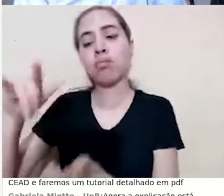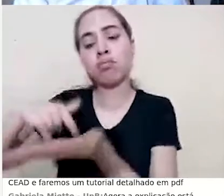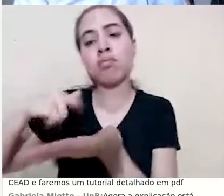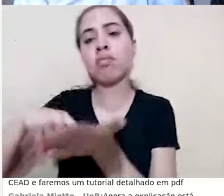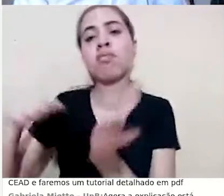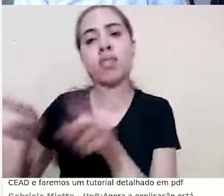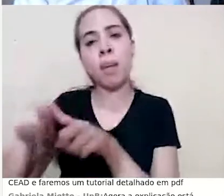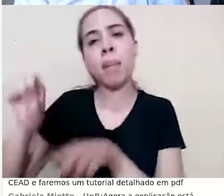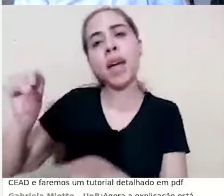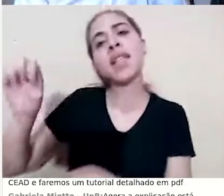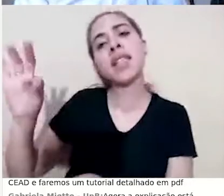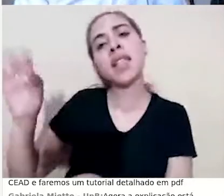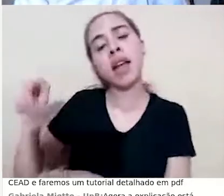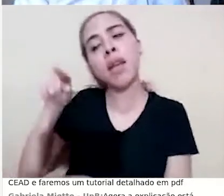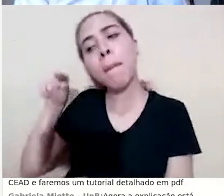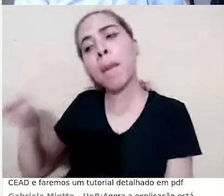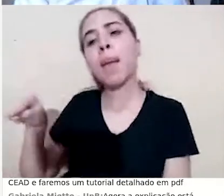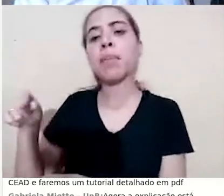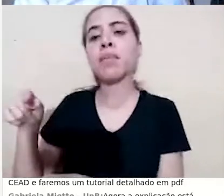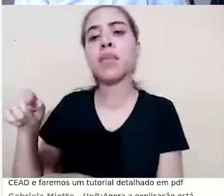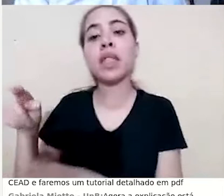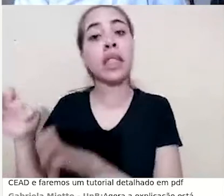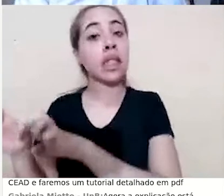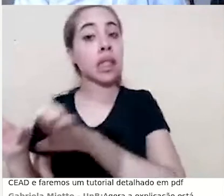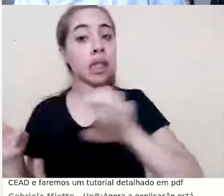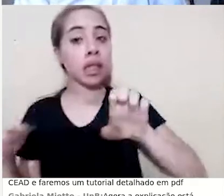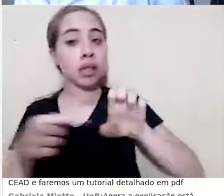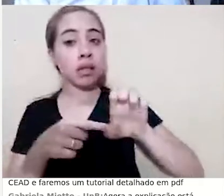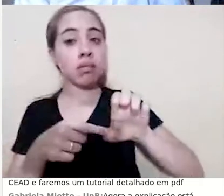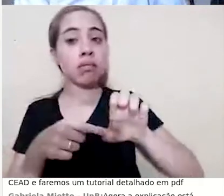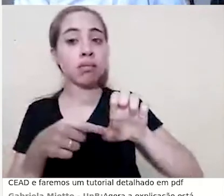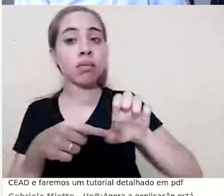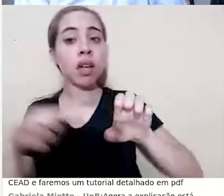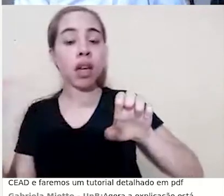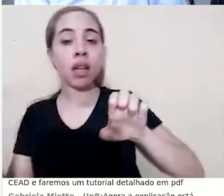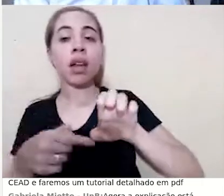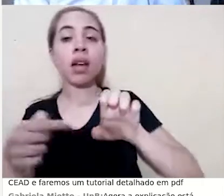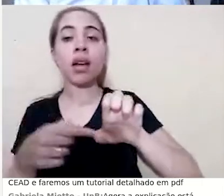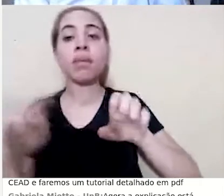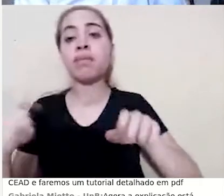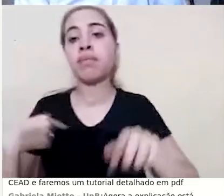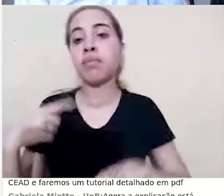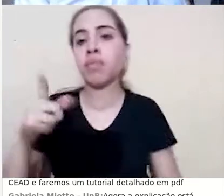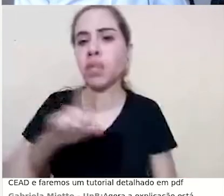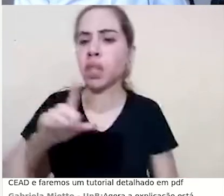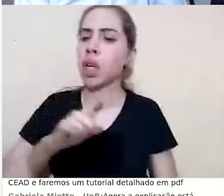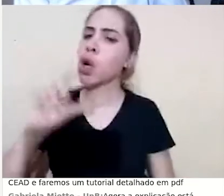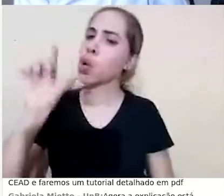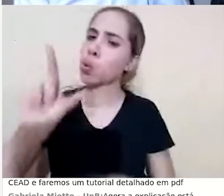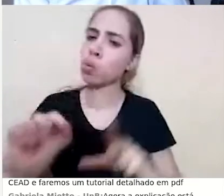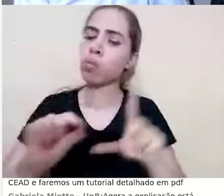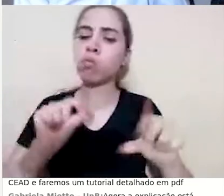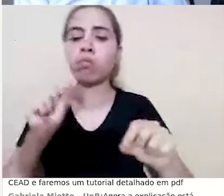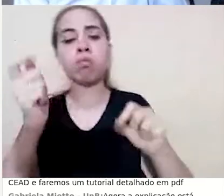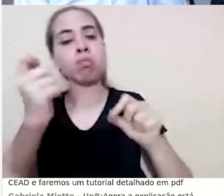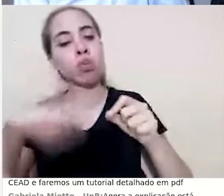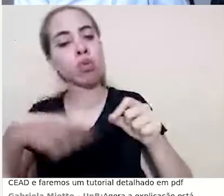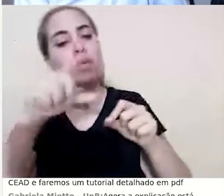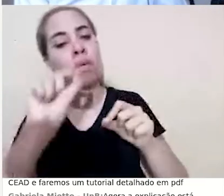setinha do lado esquerdo do item relatórios, ele me trará as opções. Então,